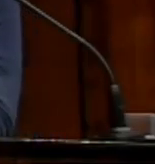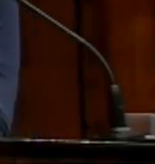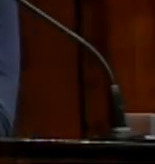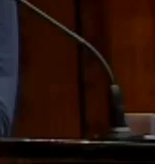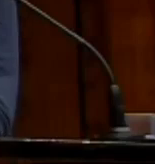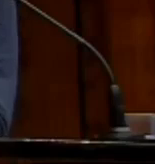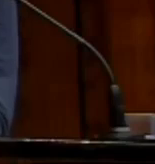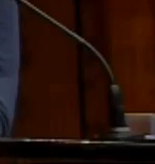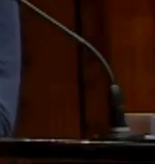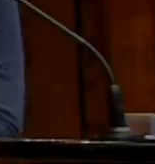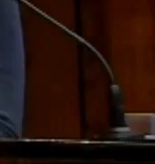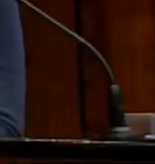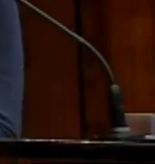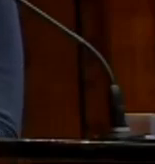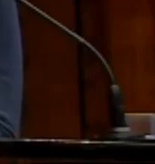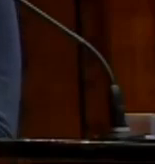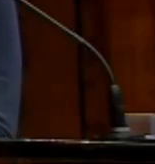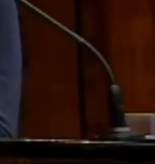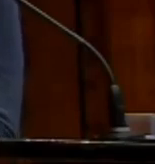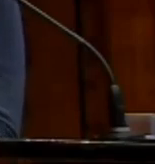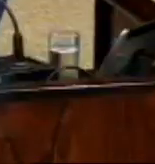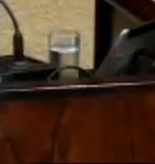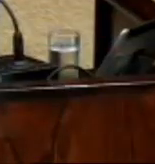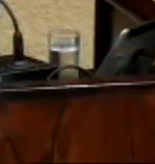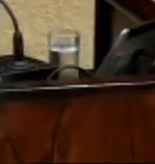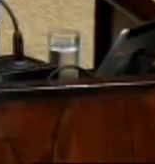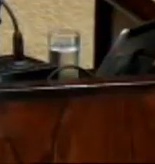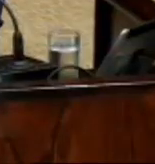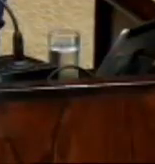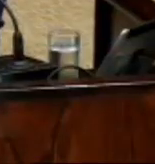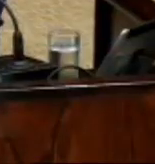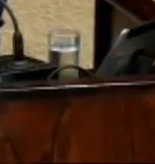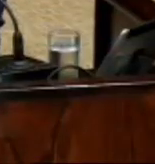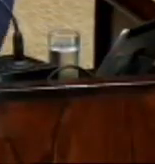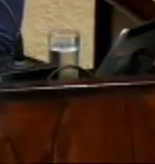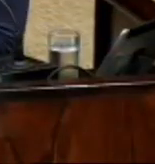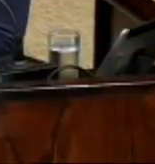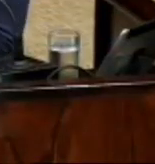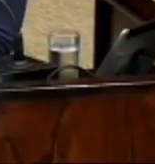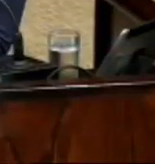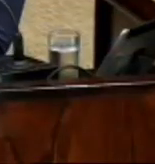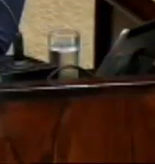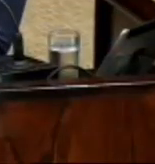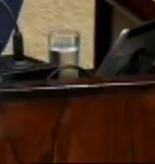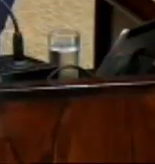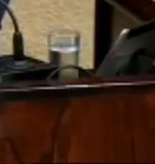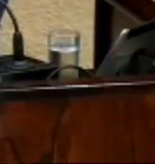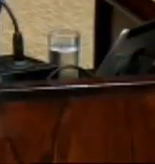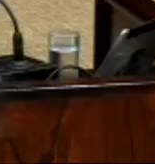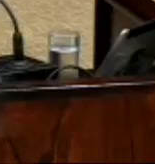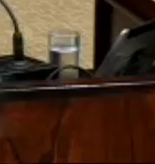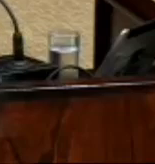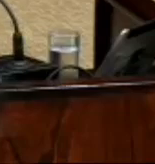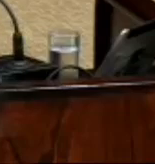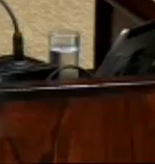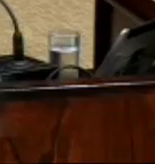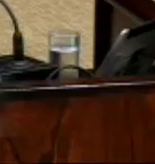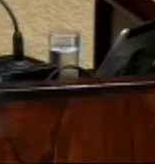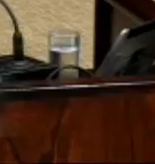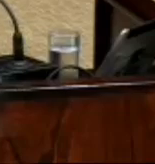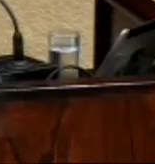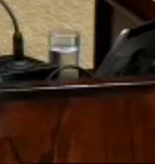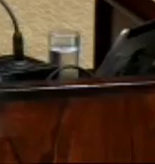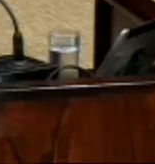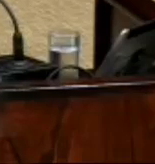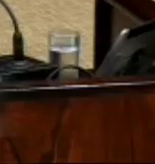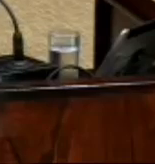diferença de 10 anos, de 7, faz muita diferença, né, por isso que os universitários e secundaristas se organizam de forma diferente, às vezes as professoras